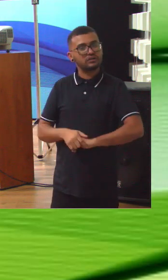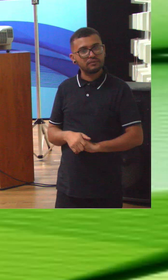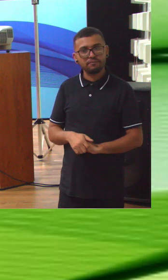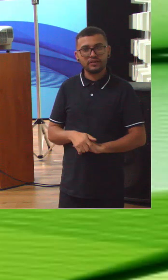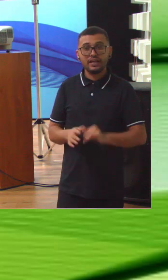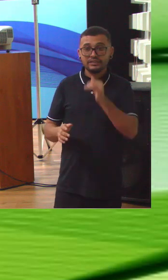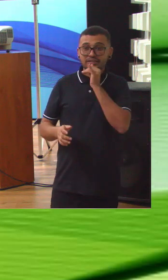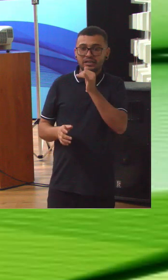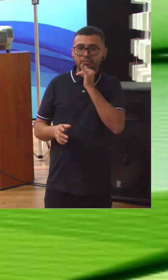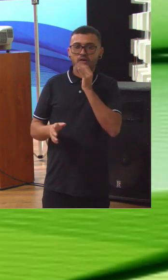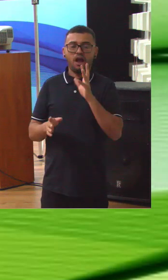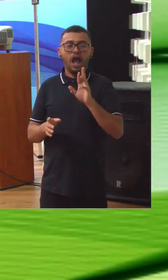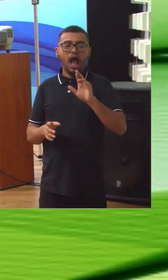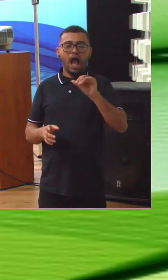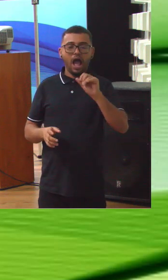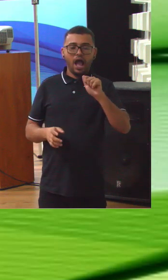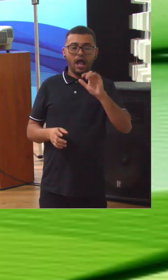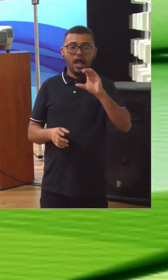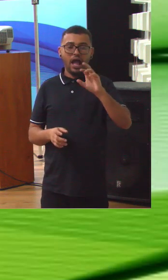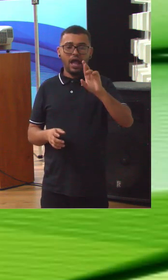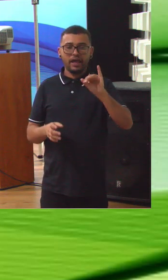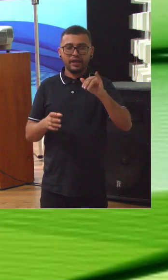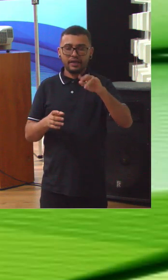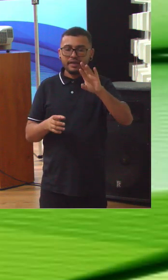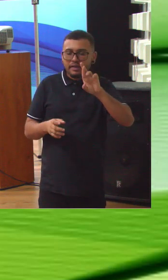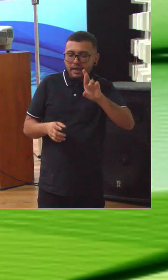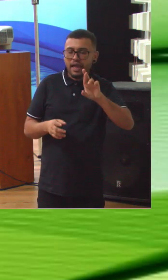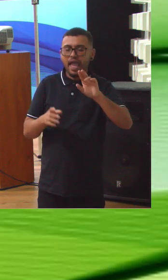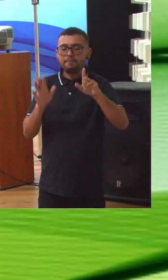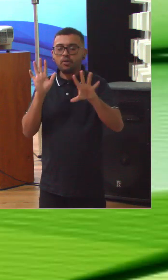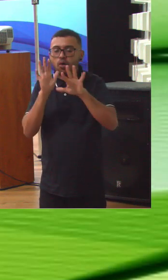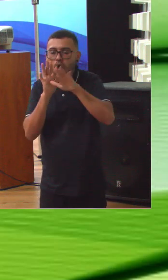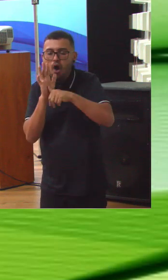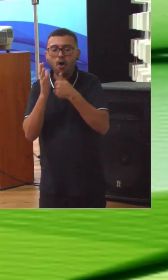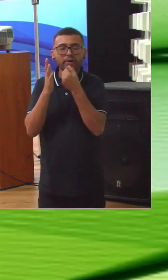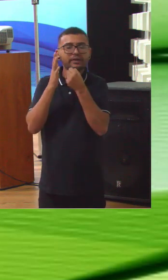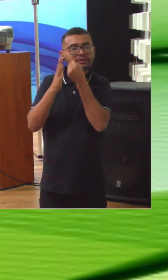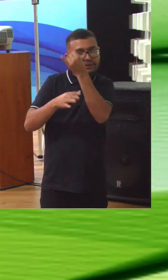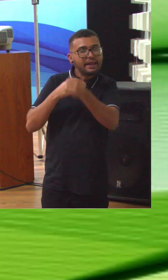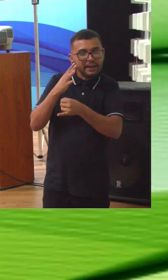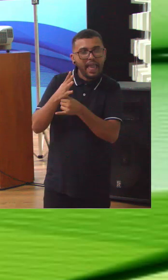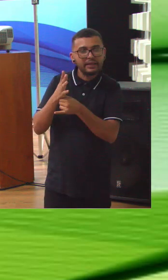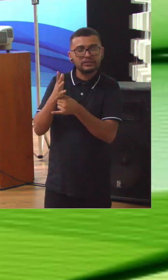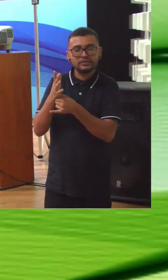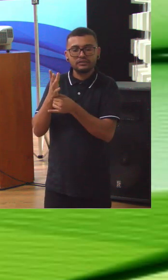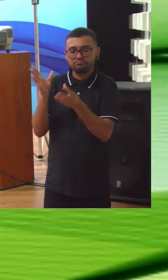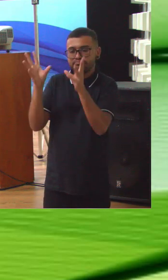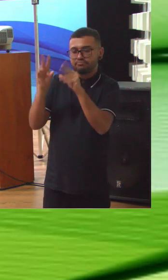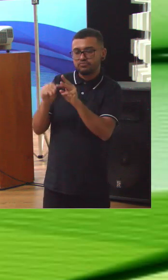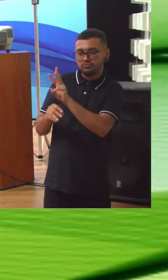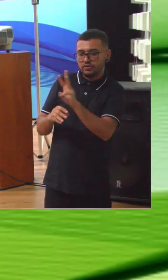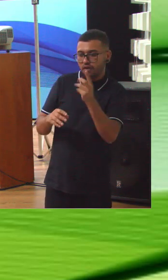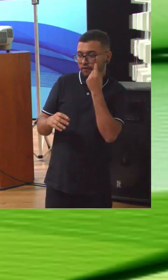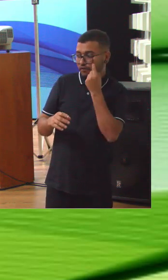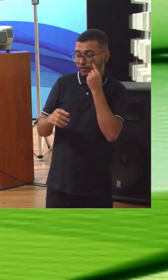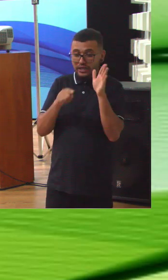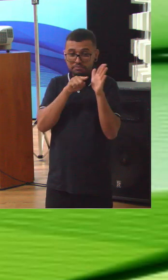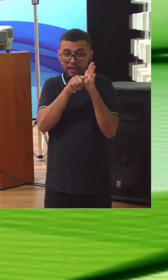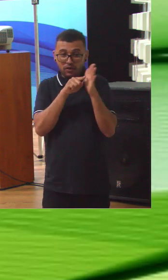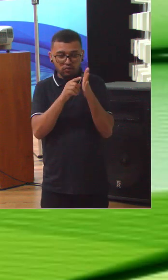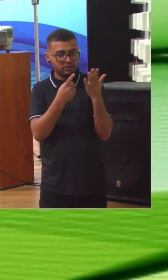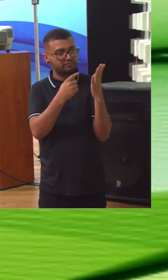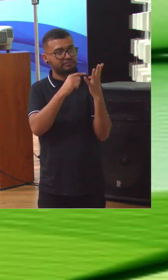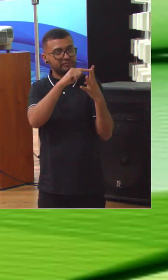piores consequências apareçam sobre isso. Quando nós olhamos para a integridade dentro do questionário do IGG, nós temos